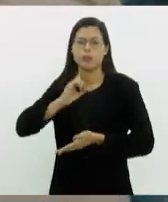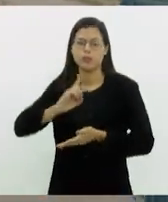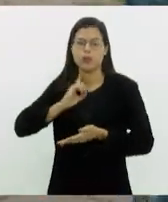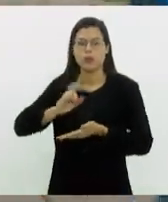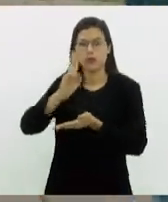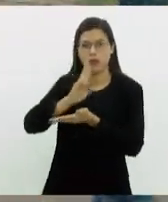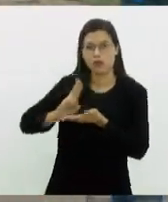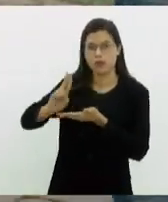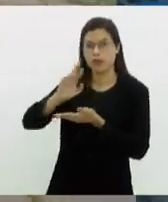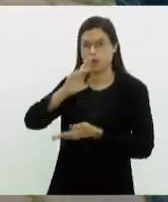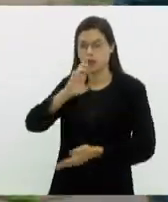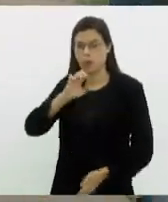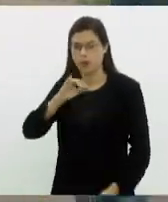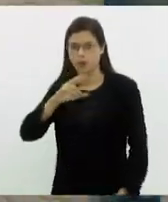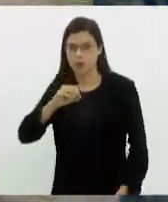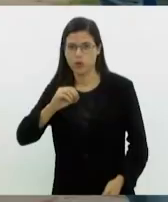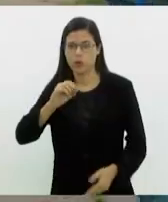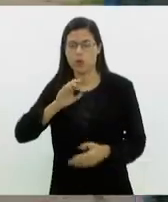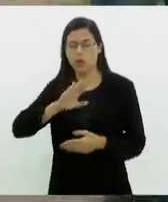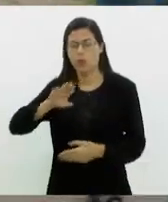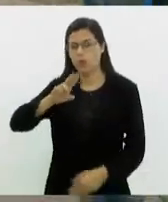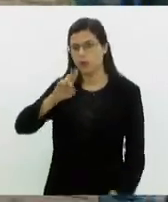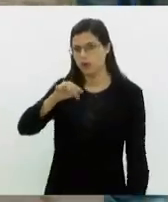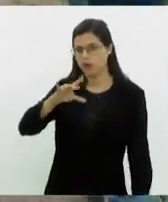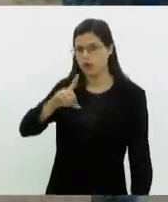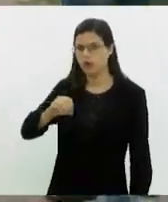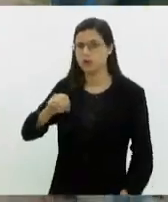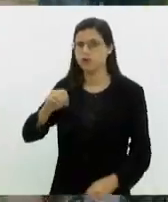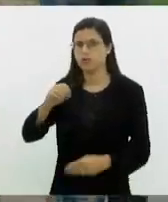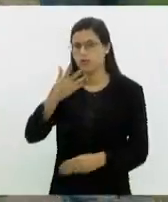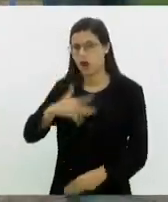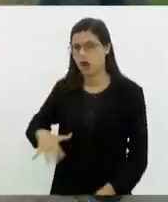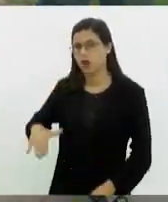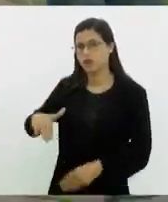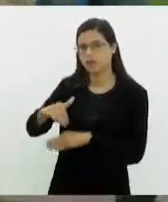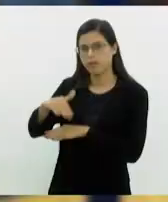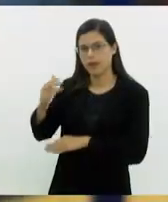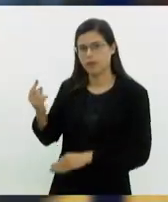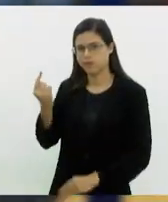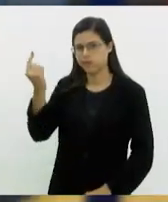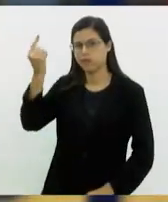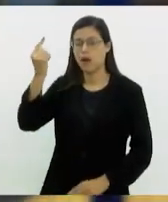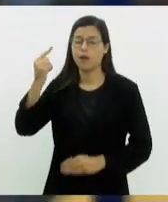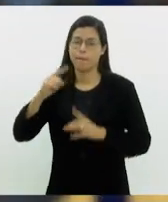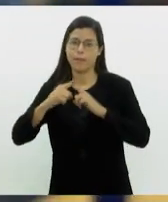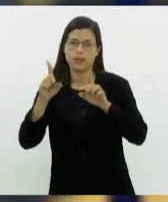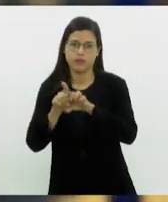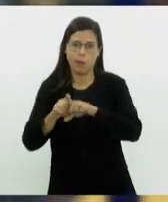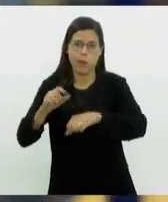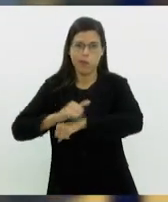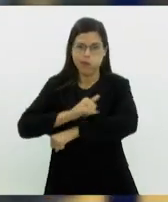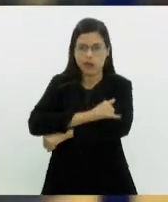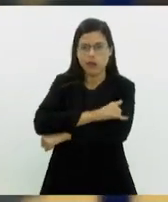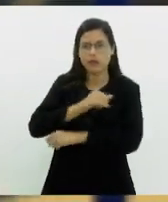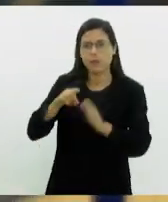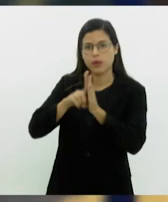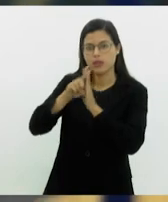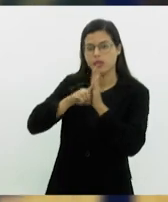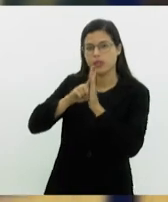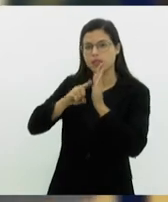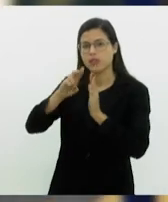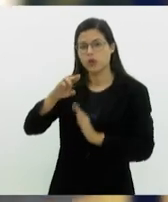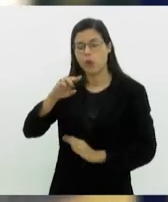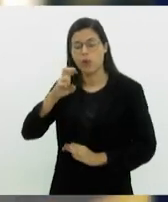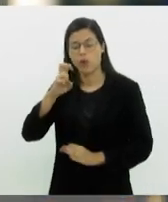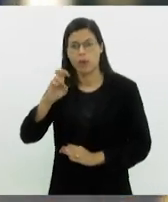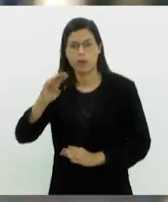do Reino Unido, revela que as crianças do Brasil estão mais altas, porém, mais obesas. A pesquisa foi feita com mais de 5 milhões de crianças de 3